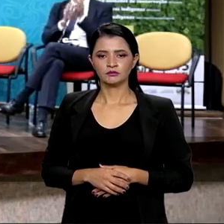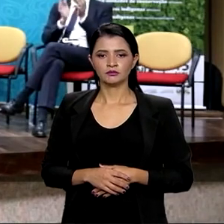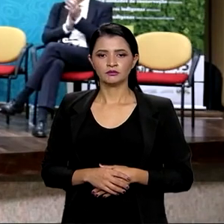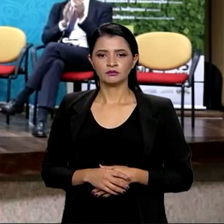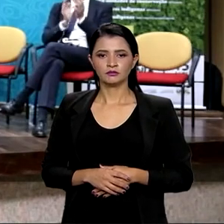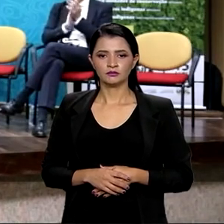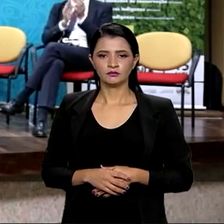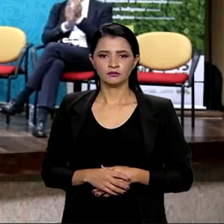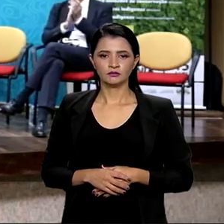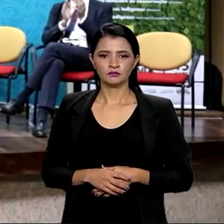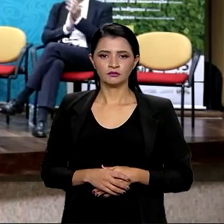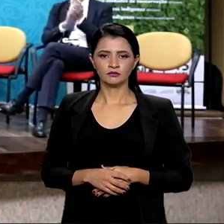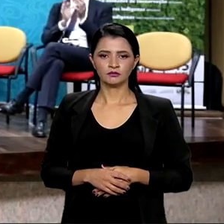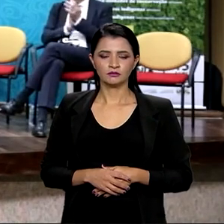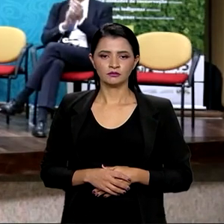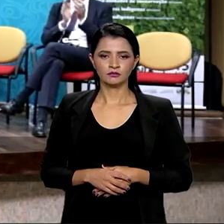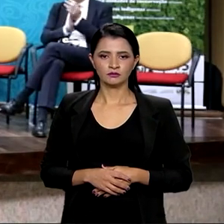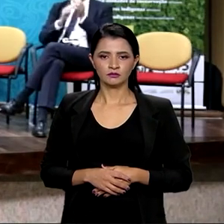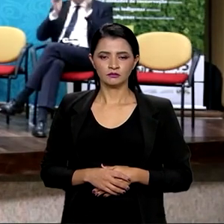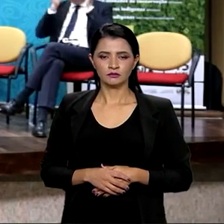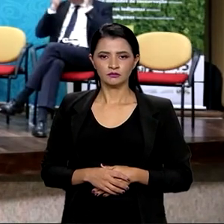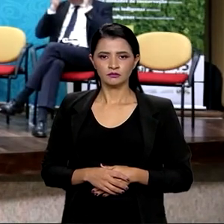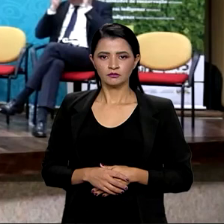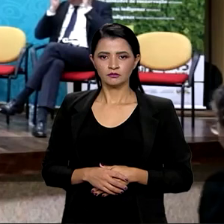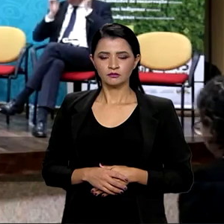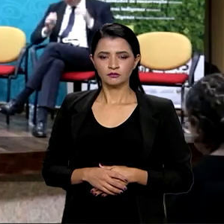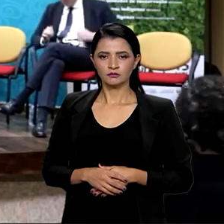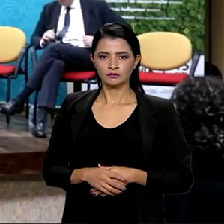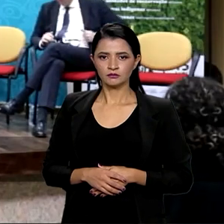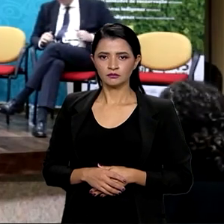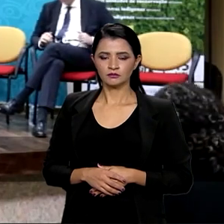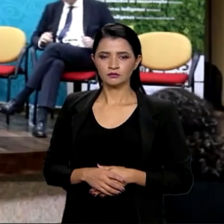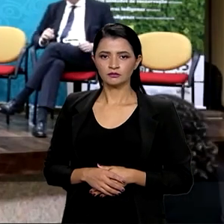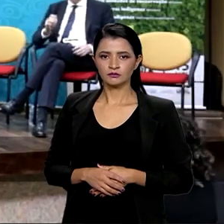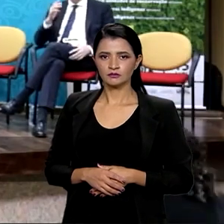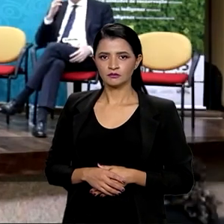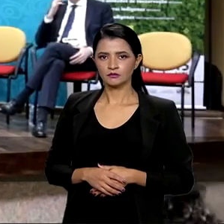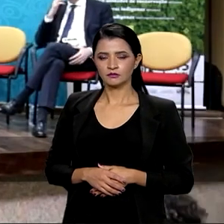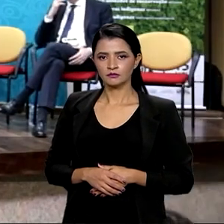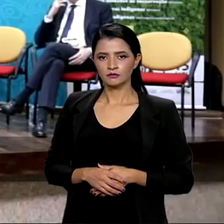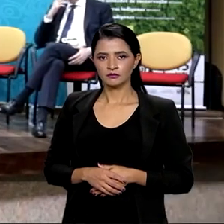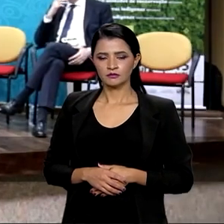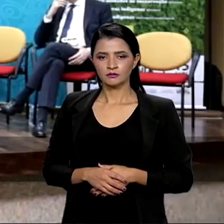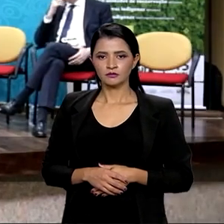in July, 42.5% in the first seven months.